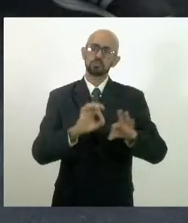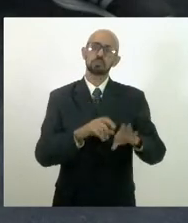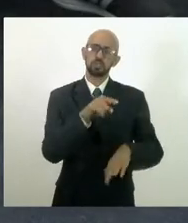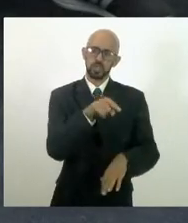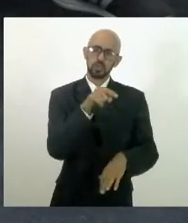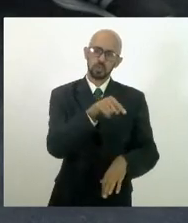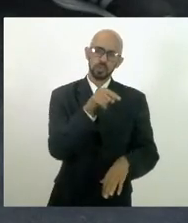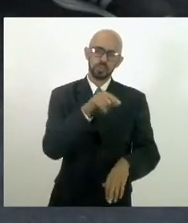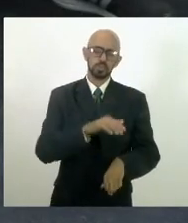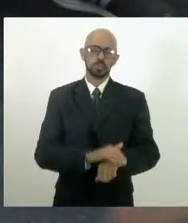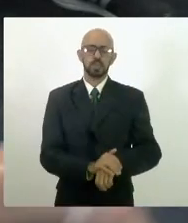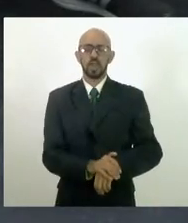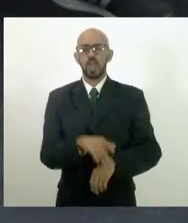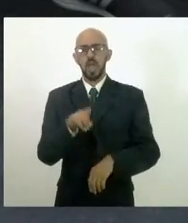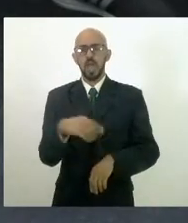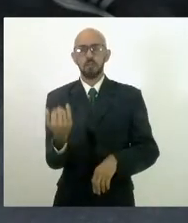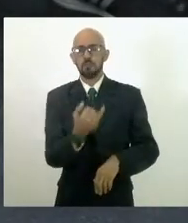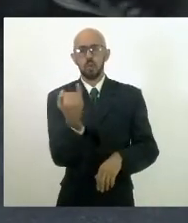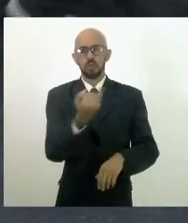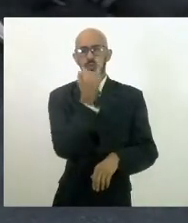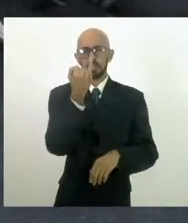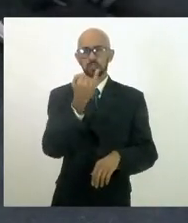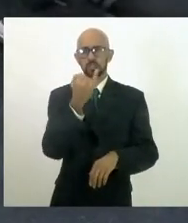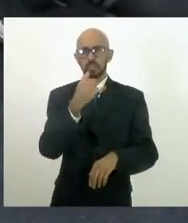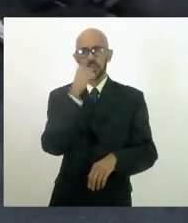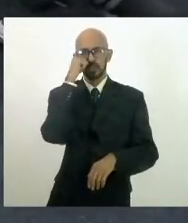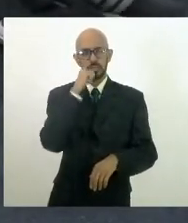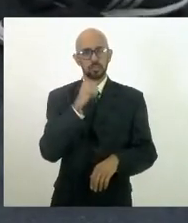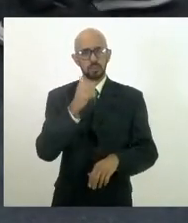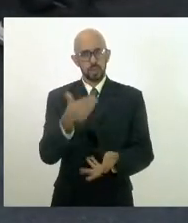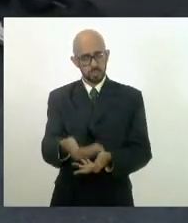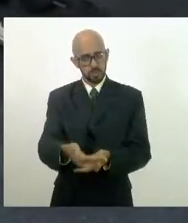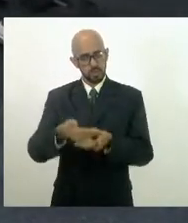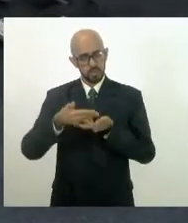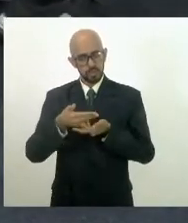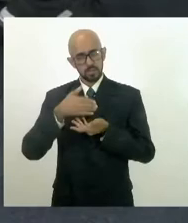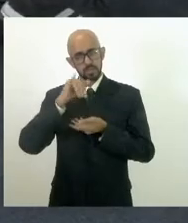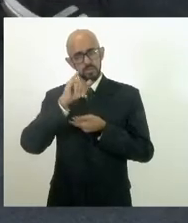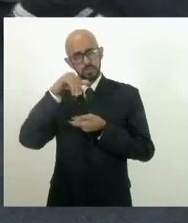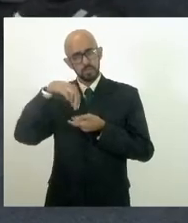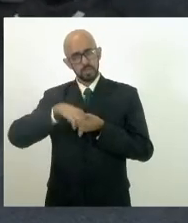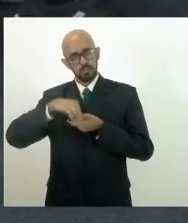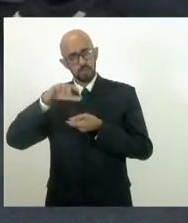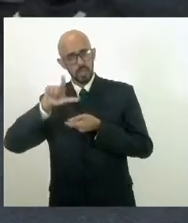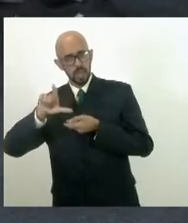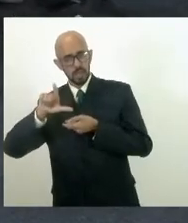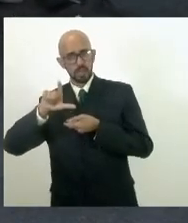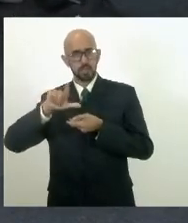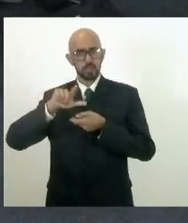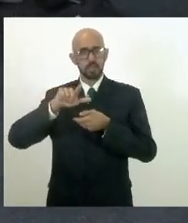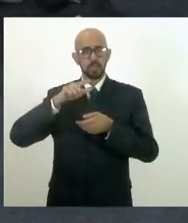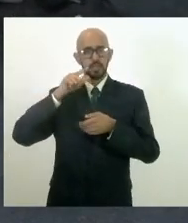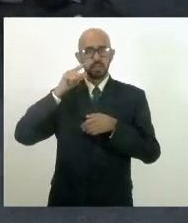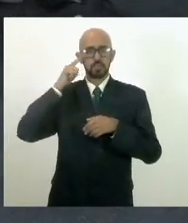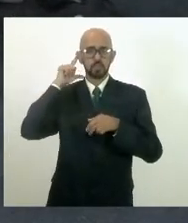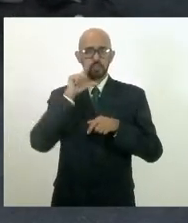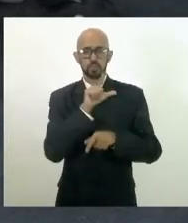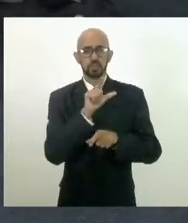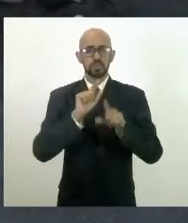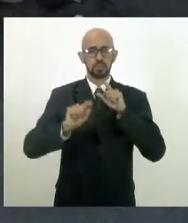que essas mulheres que são atendidas no Instituto Médico Legal que elas sejam